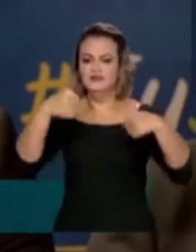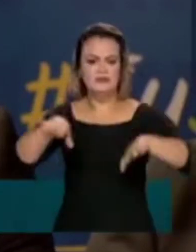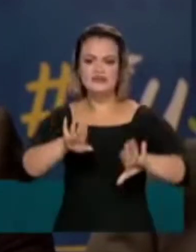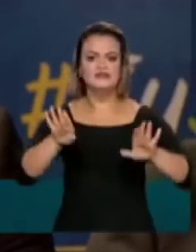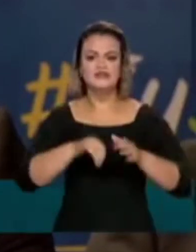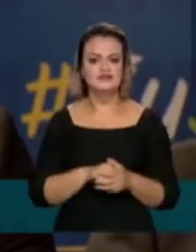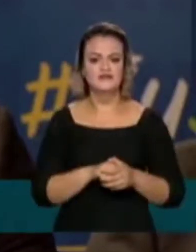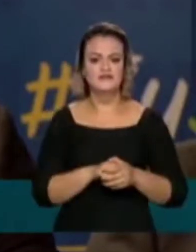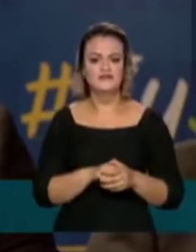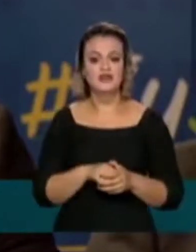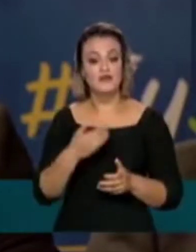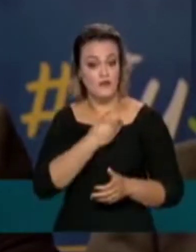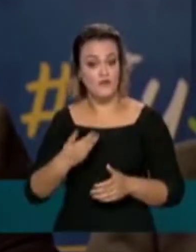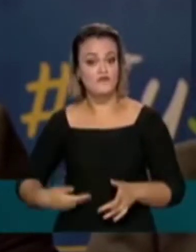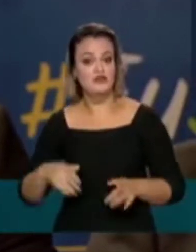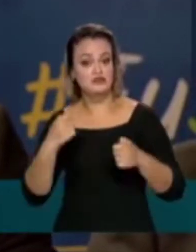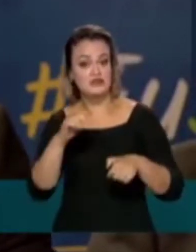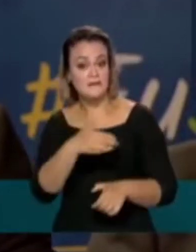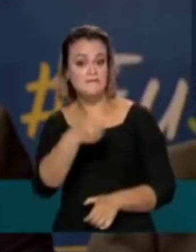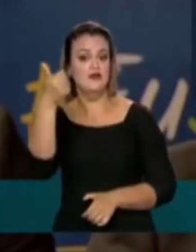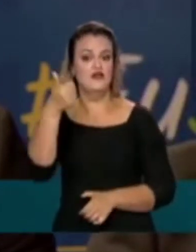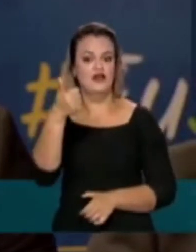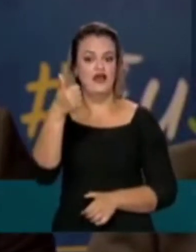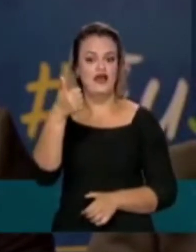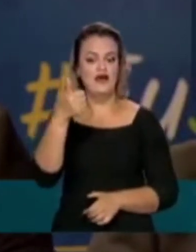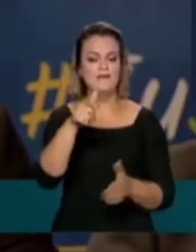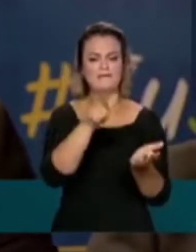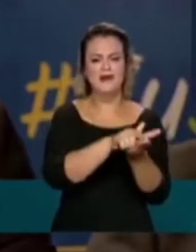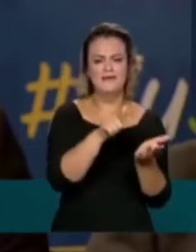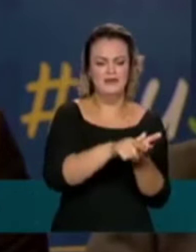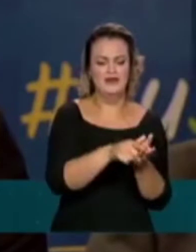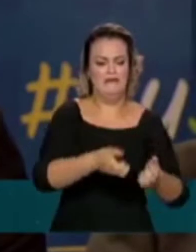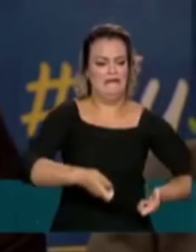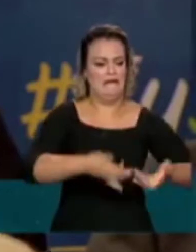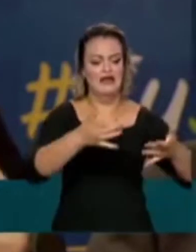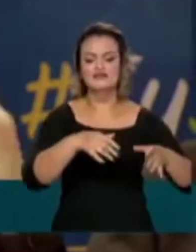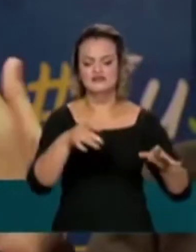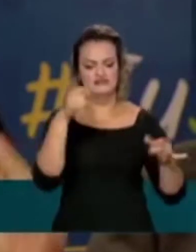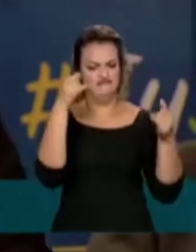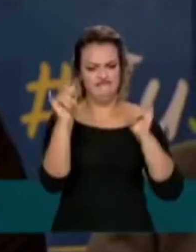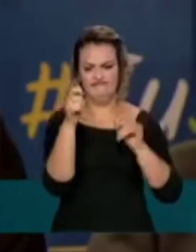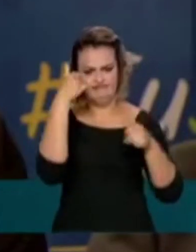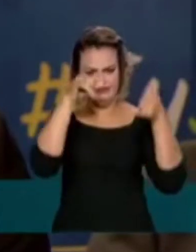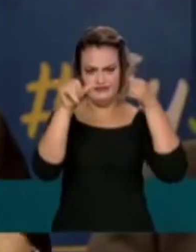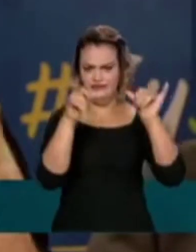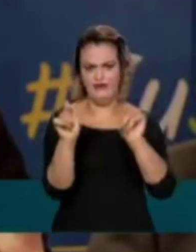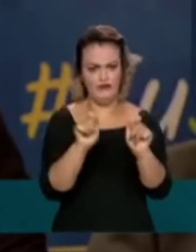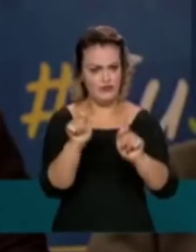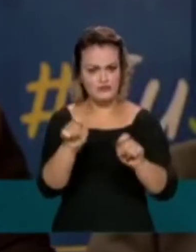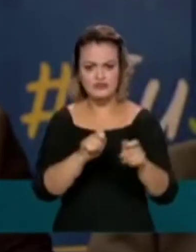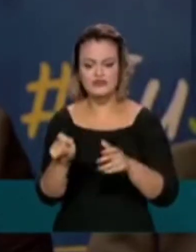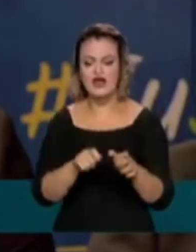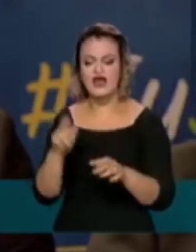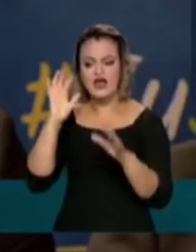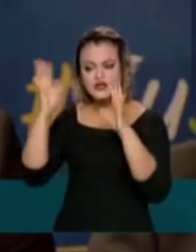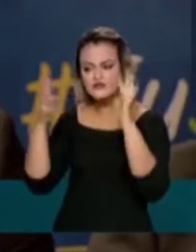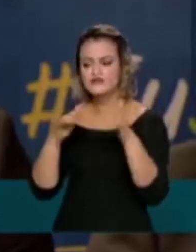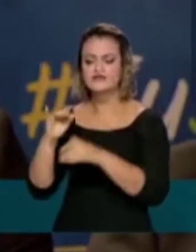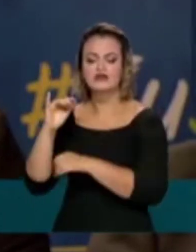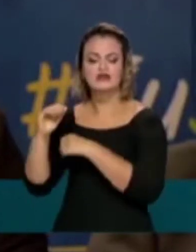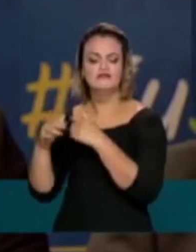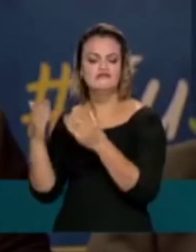eficiente. O governo precisa cortar papel, precisa processar cada vez de forma mais automatizada